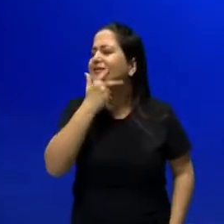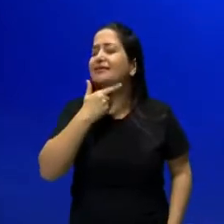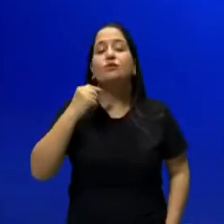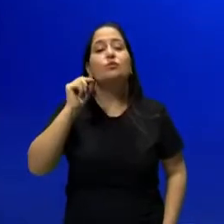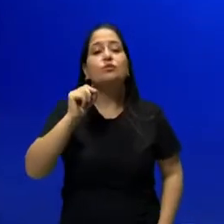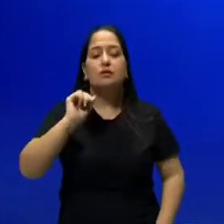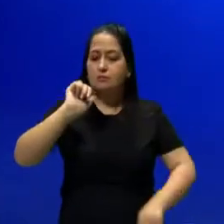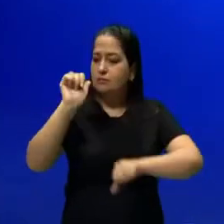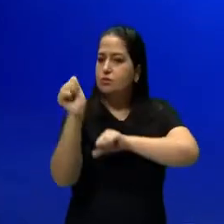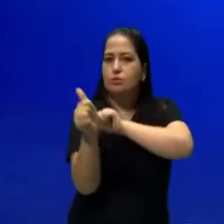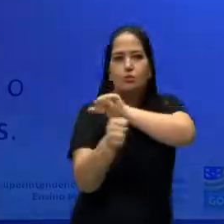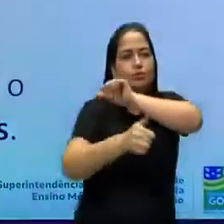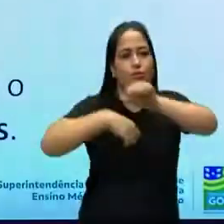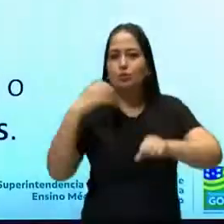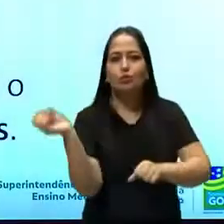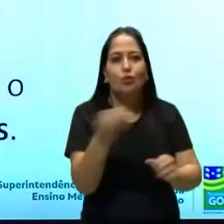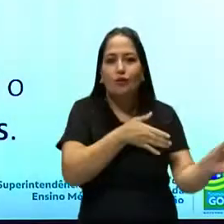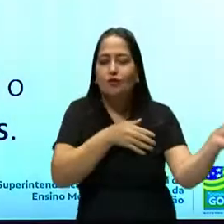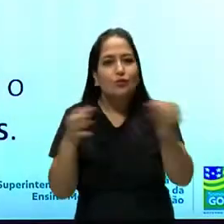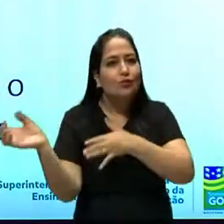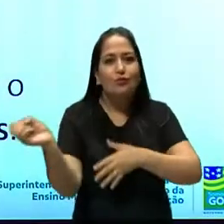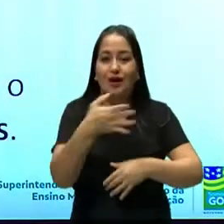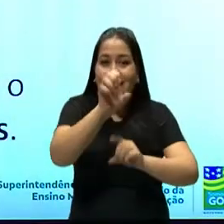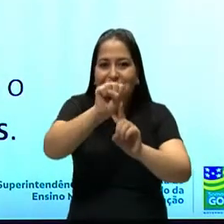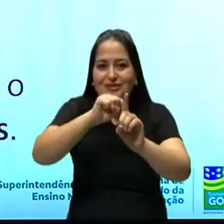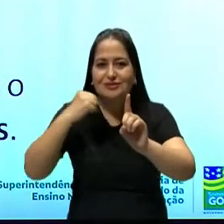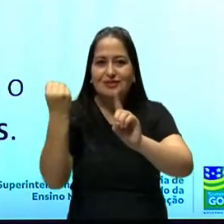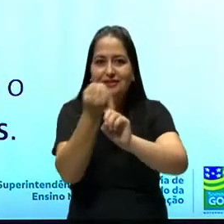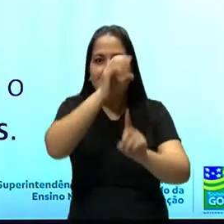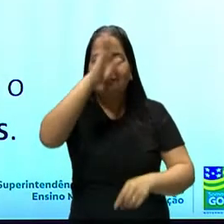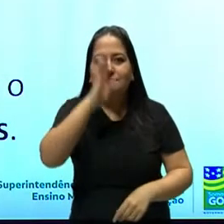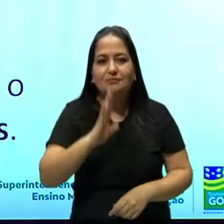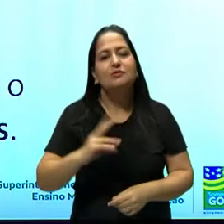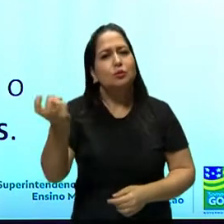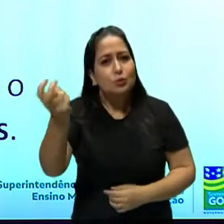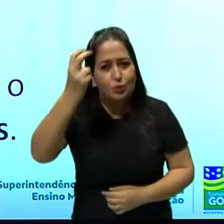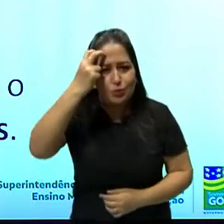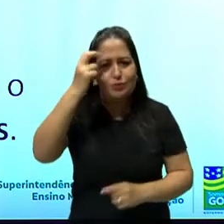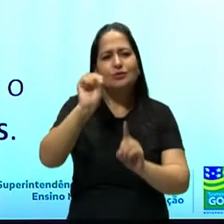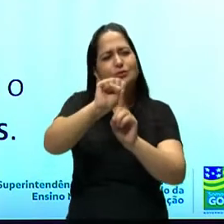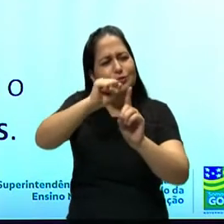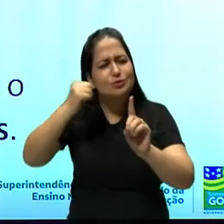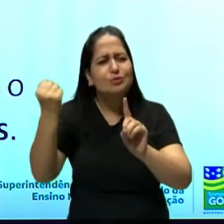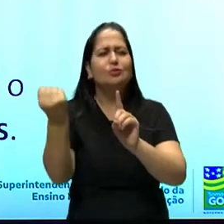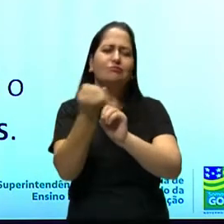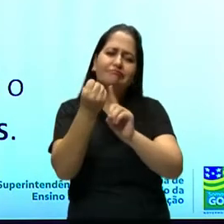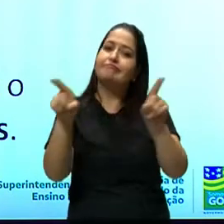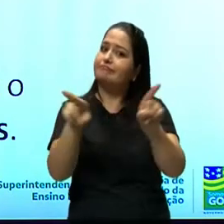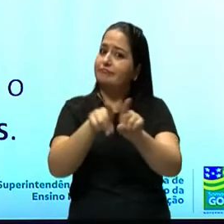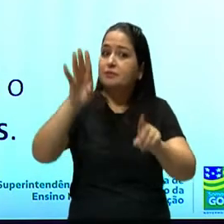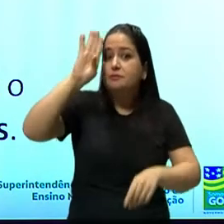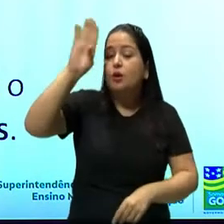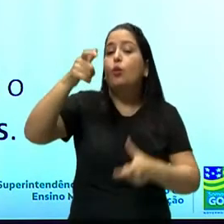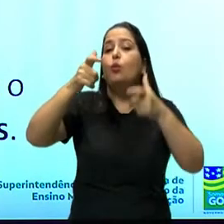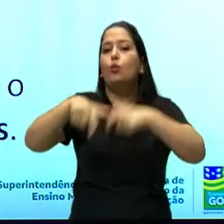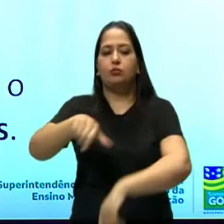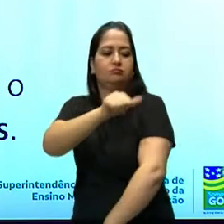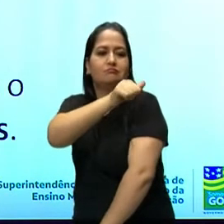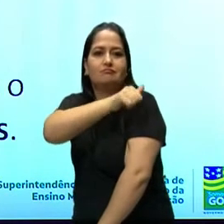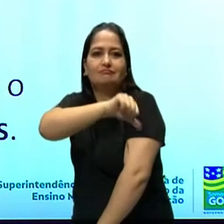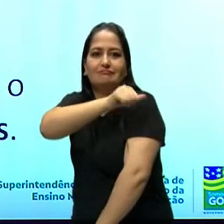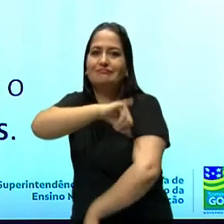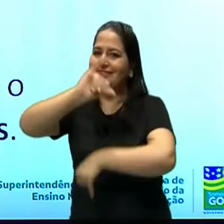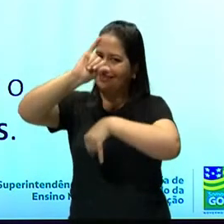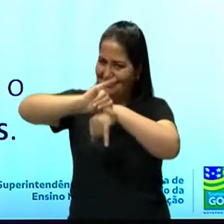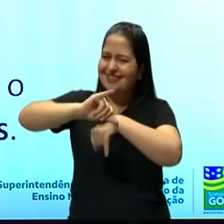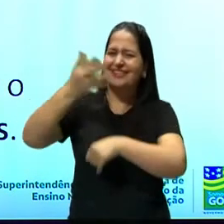modernização. Ou seja, a sociedade brasileira, cultural e social, principalmente no Rio de Janeiro, onde